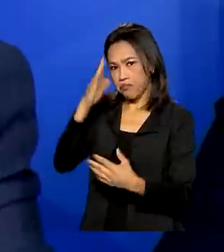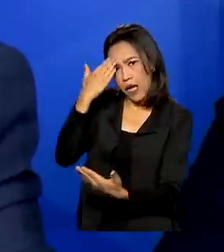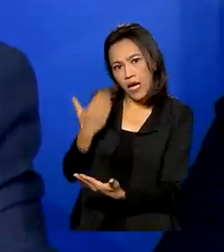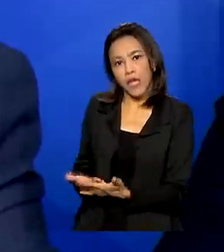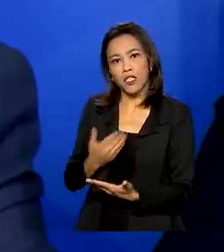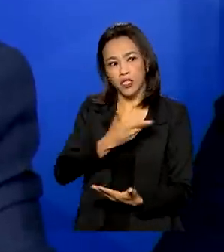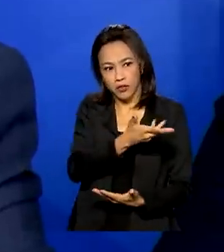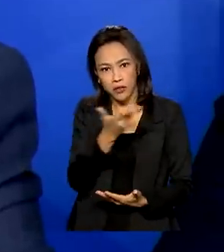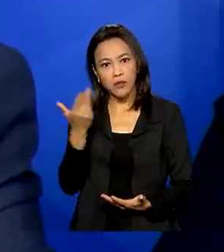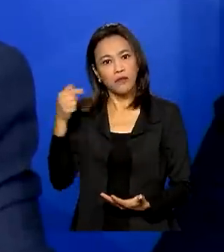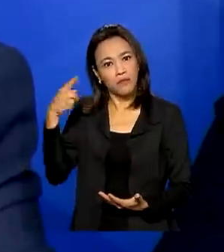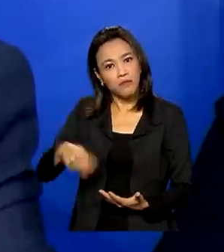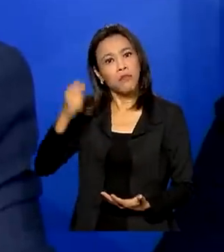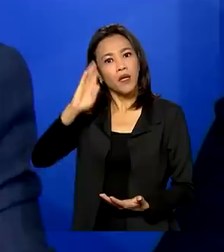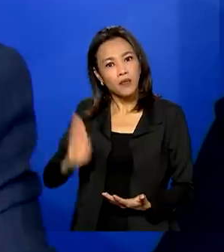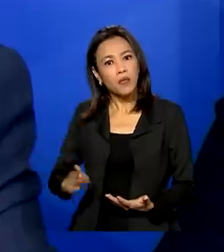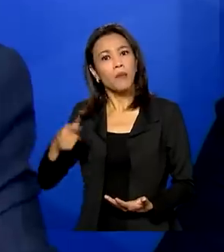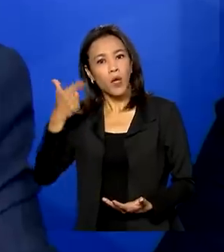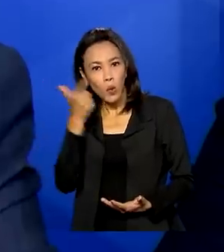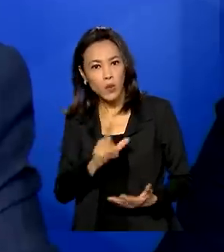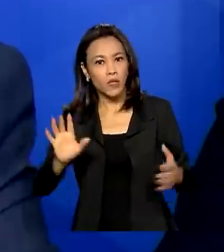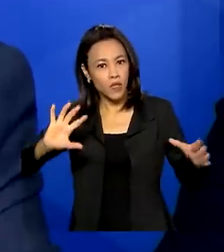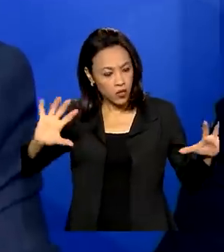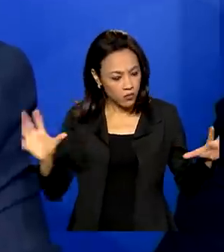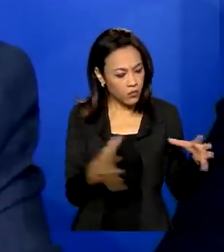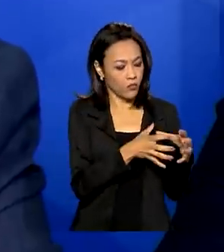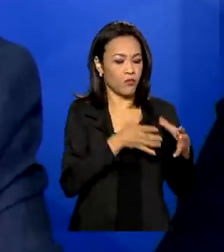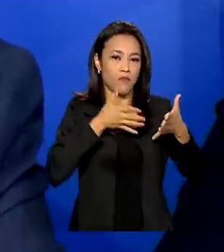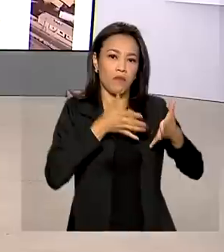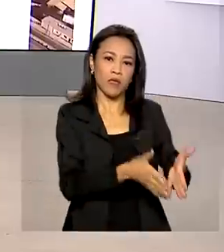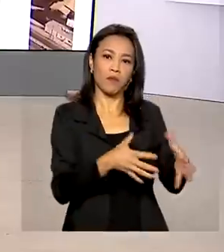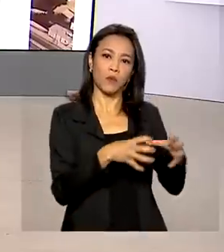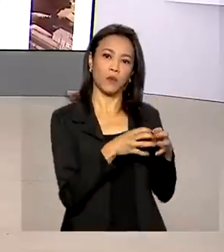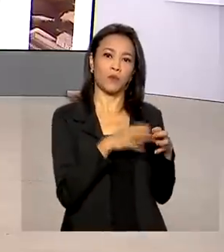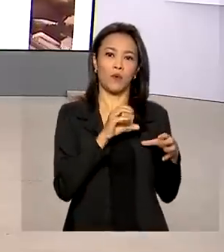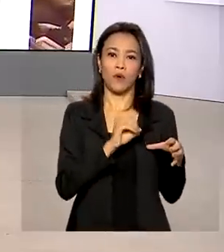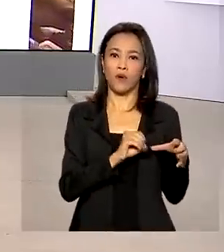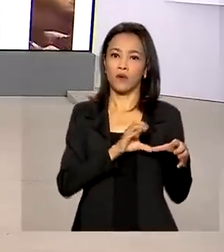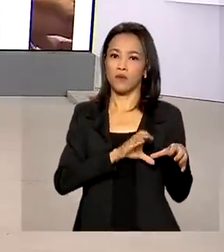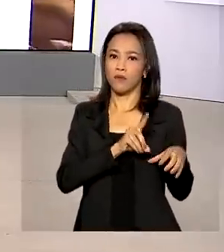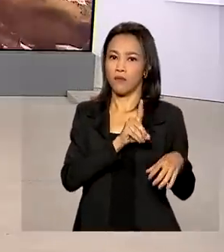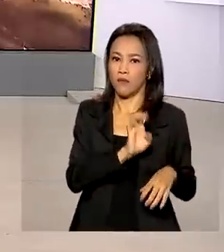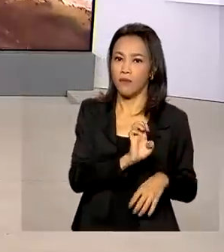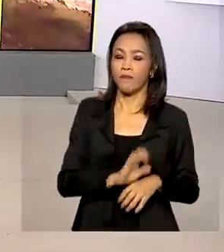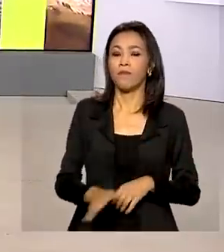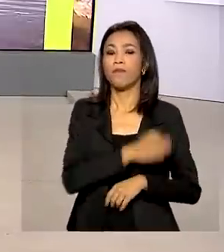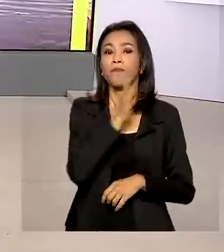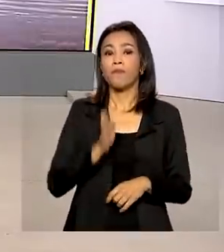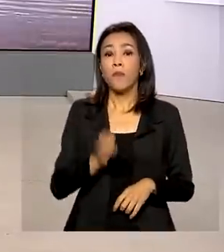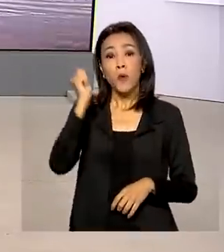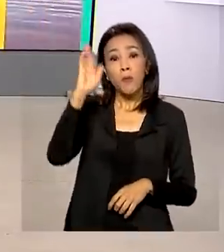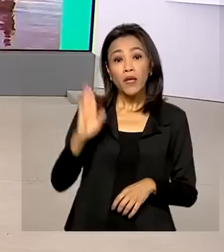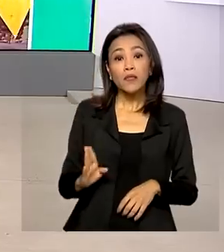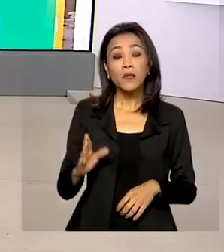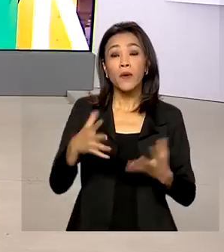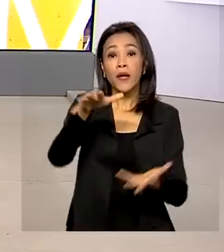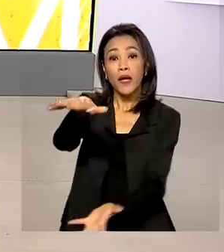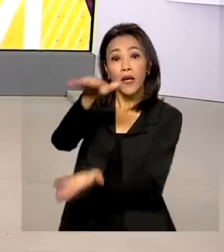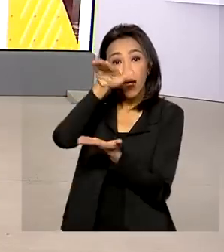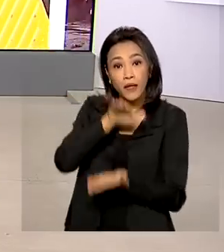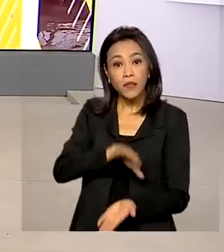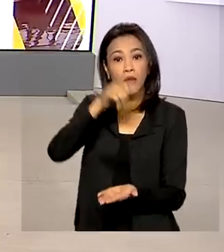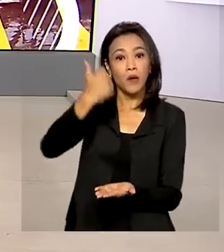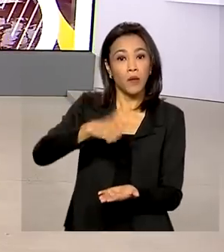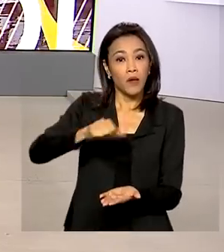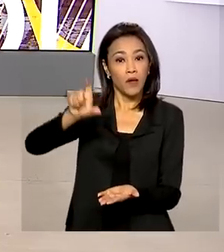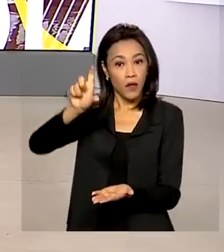poder requisitar e nós vamos conquistar esse acesso ao OCDE. O Brasil recebeu a primeira remessa de vacinas